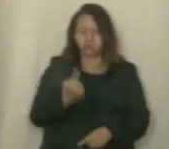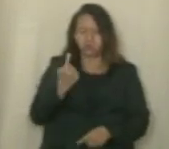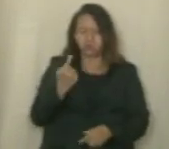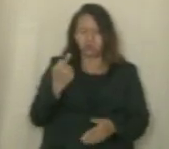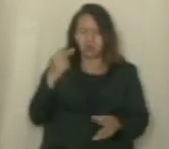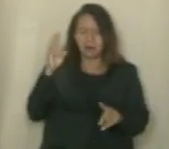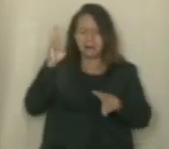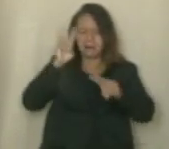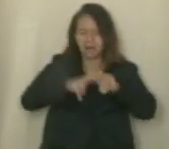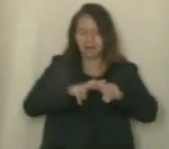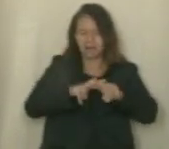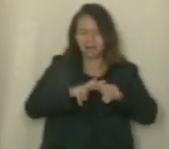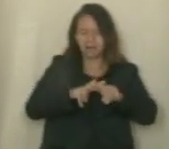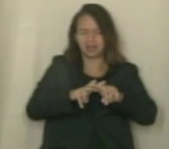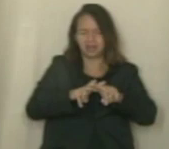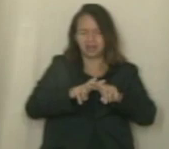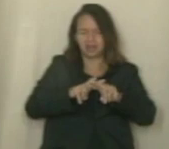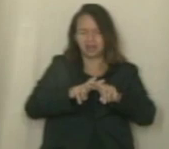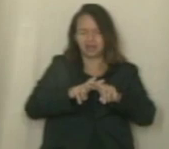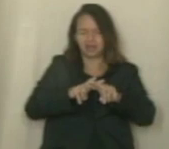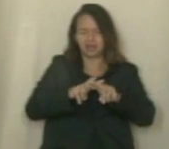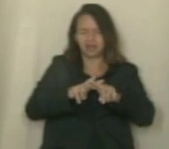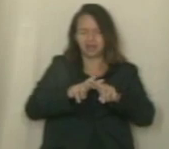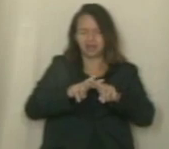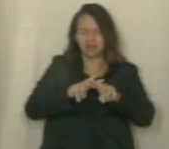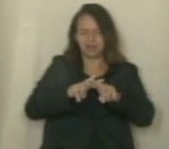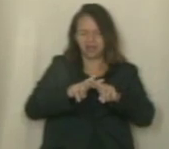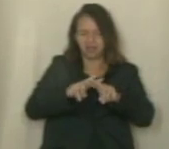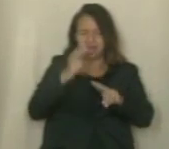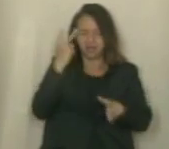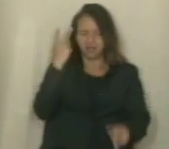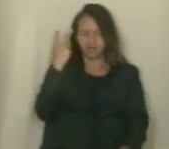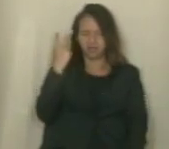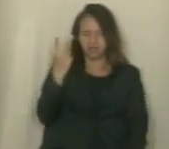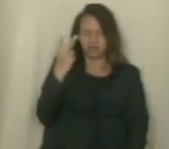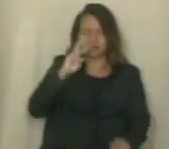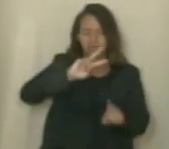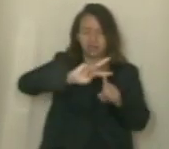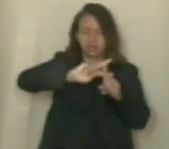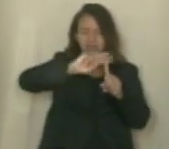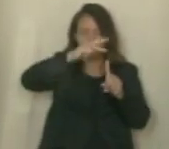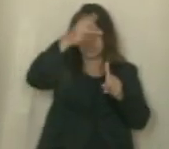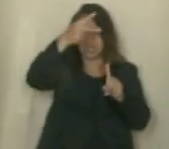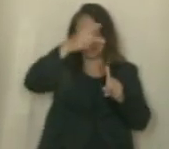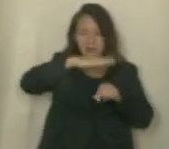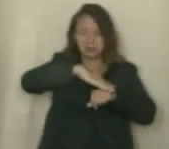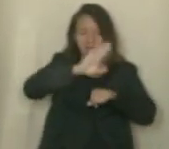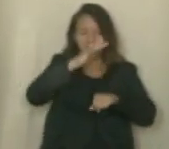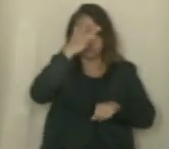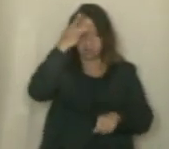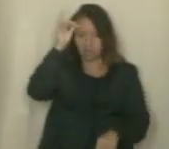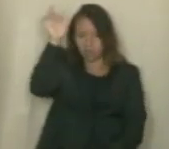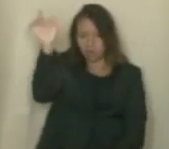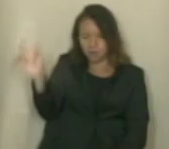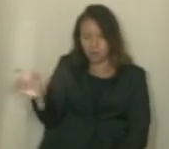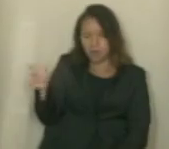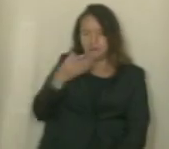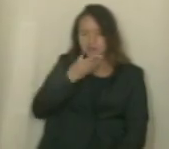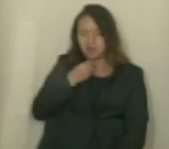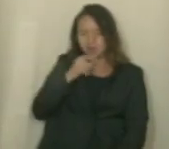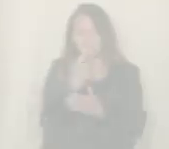máxima duas, duas vezes maior do que a pena do